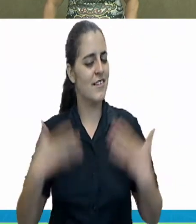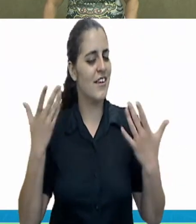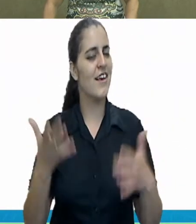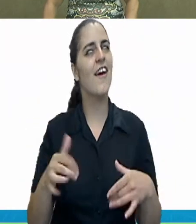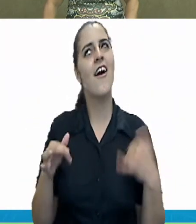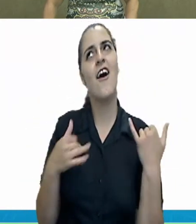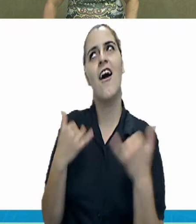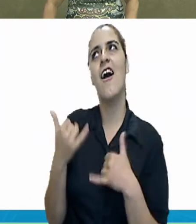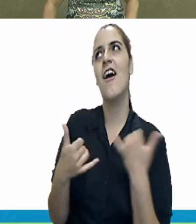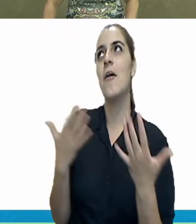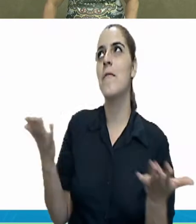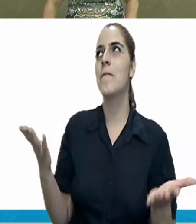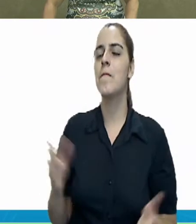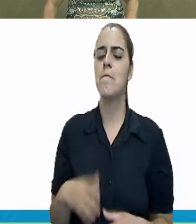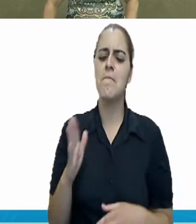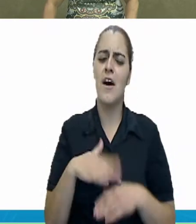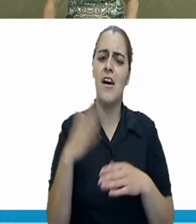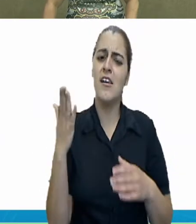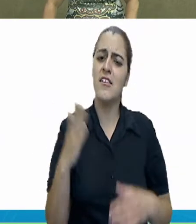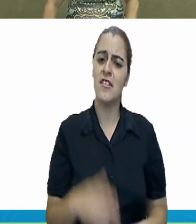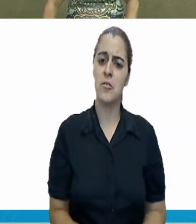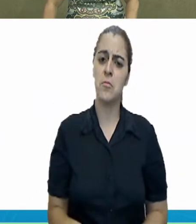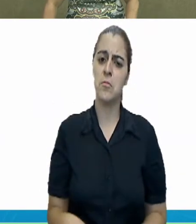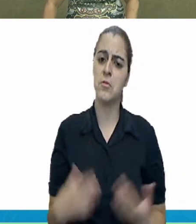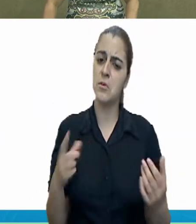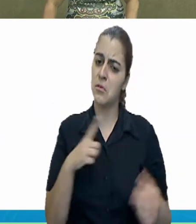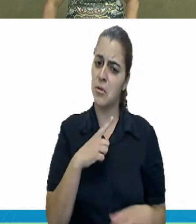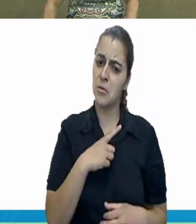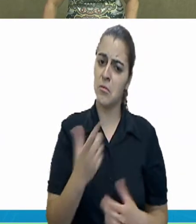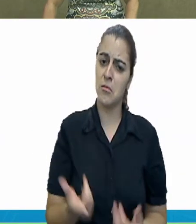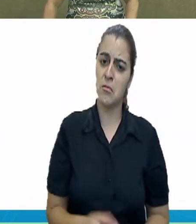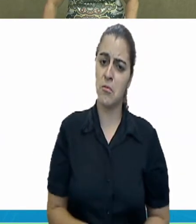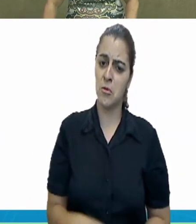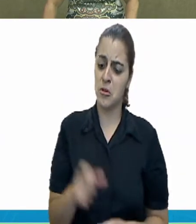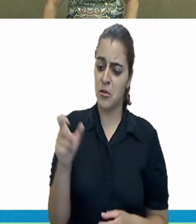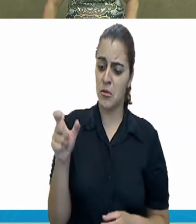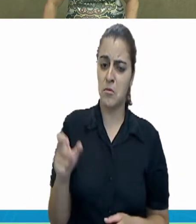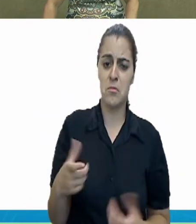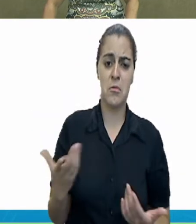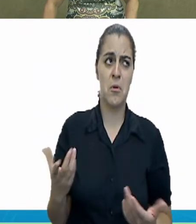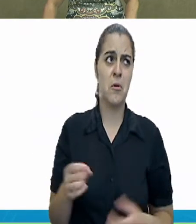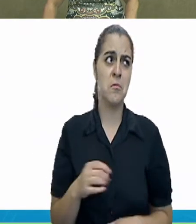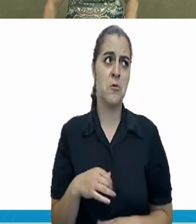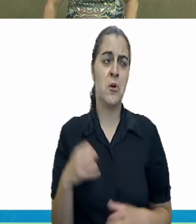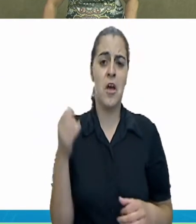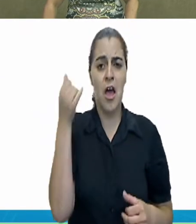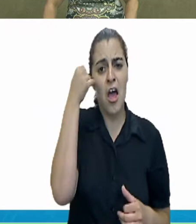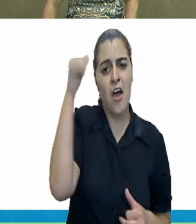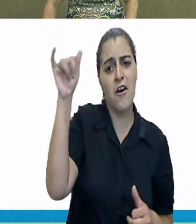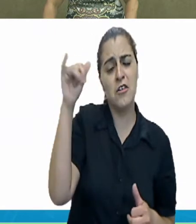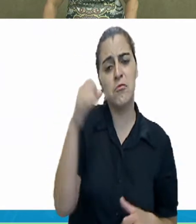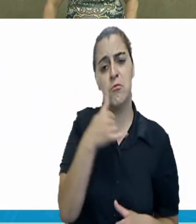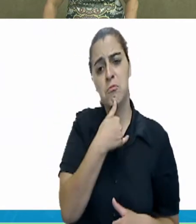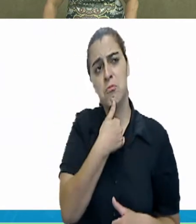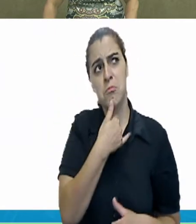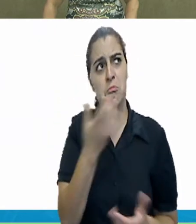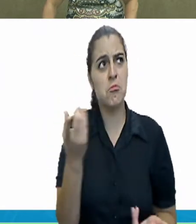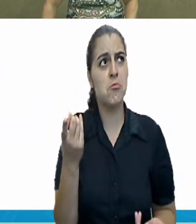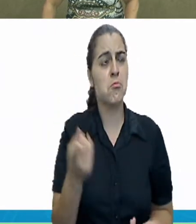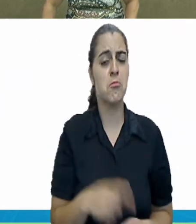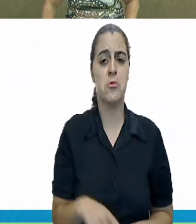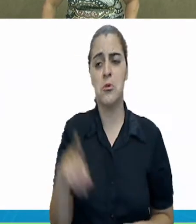feliz. Mas quem disse que tem jeito de evitar tristeza o tempo todo?